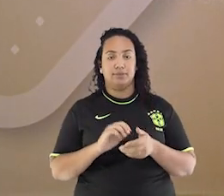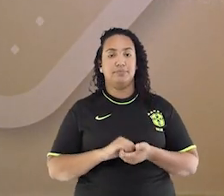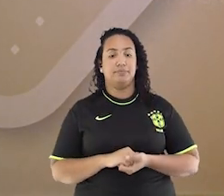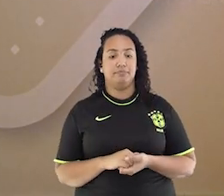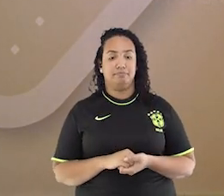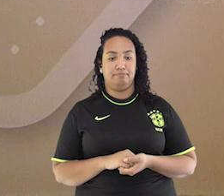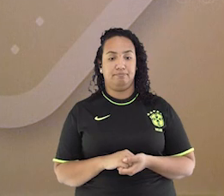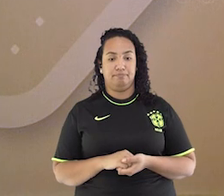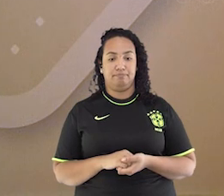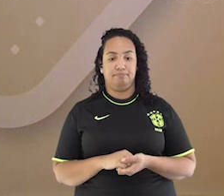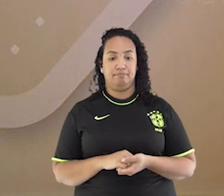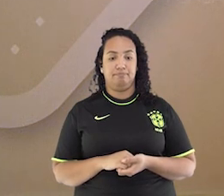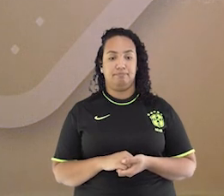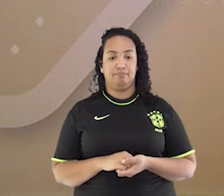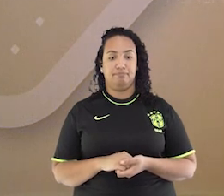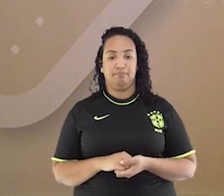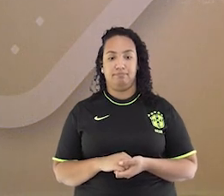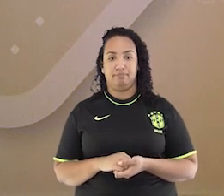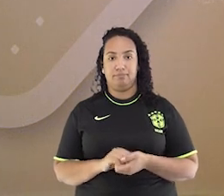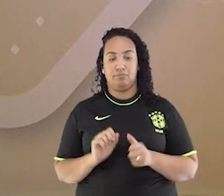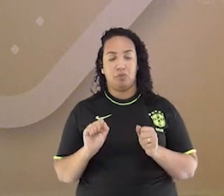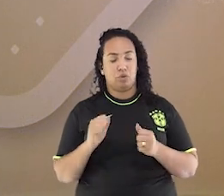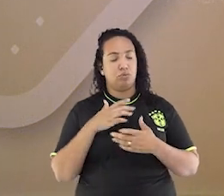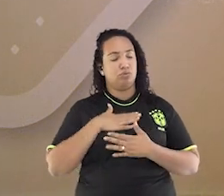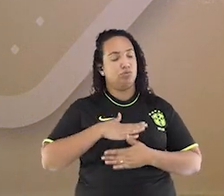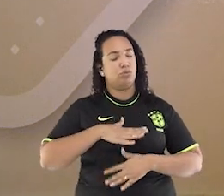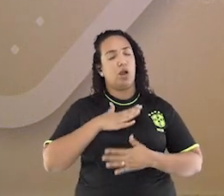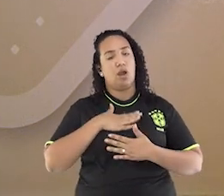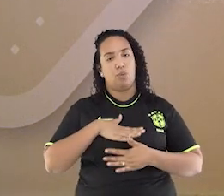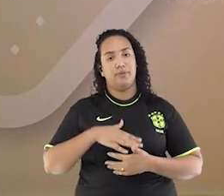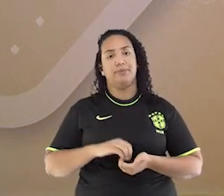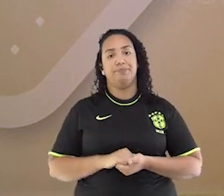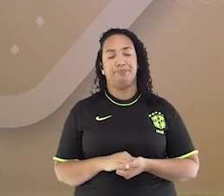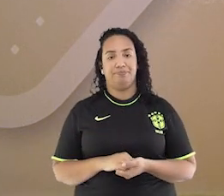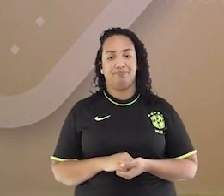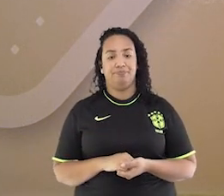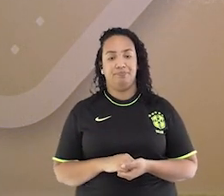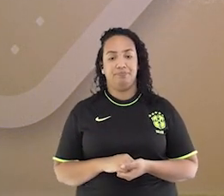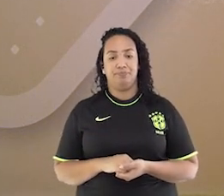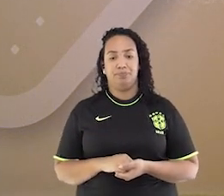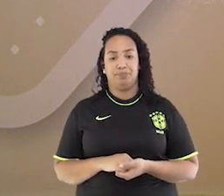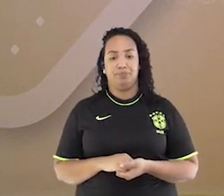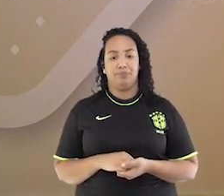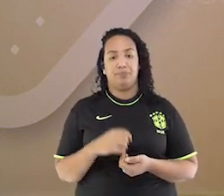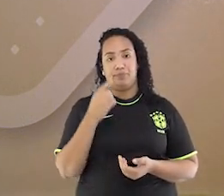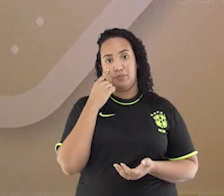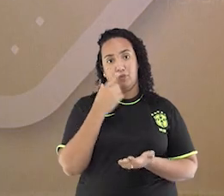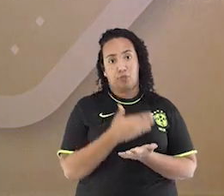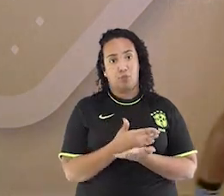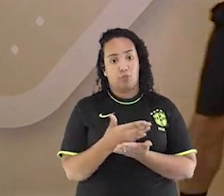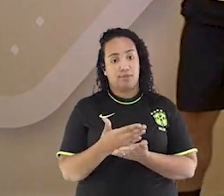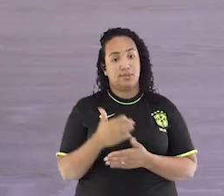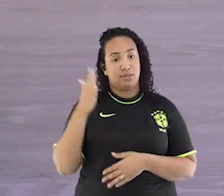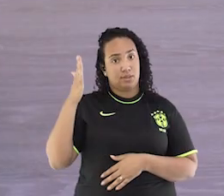Um pouquinho mais devagar. Vamos lá, hein? Foi. Vou iniciar esse trote livre lateral.